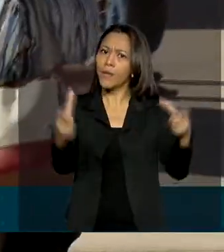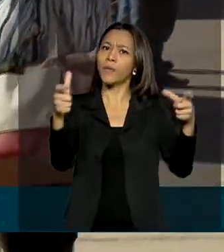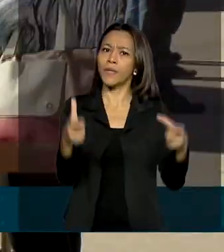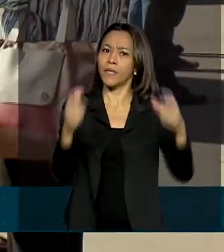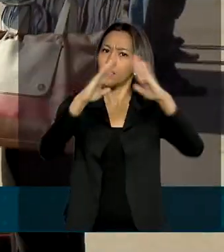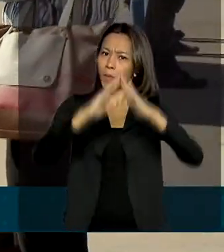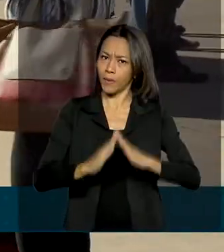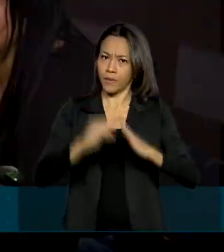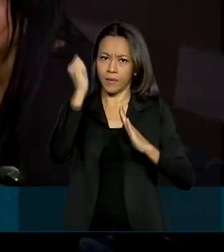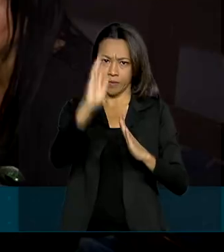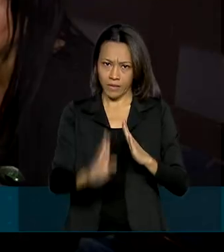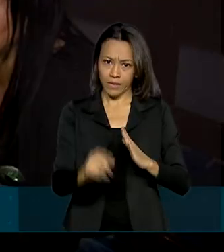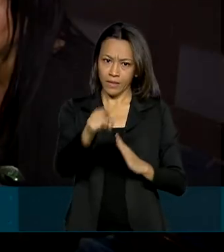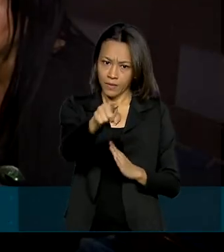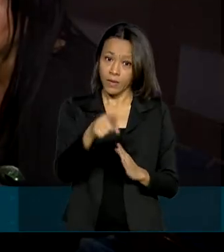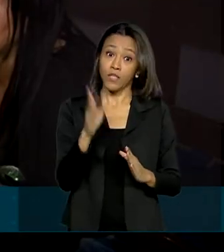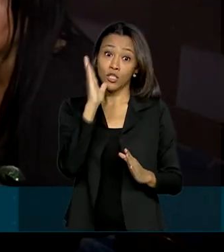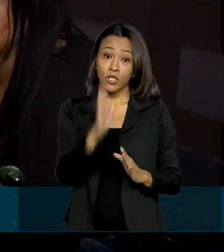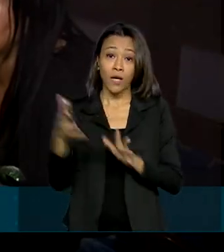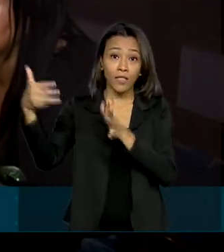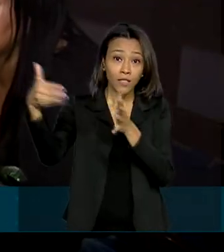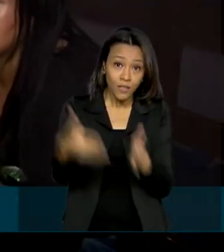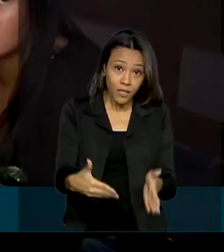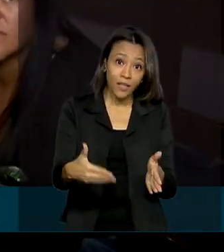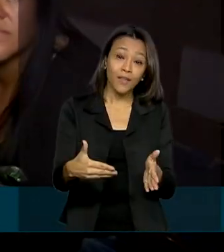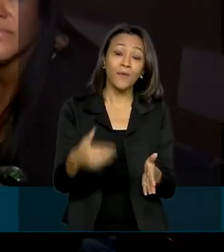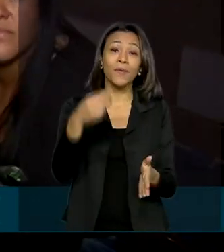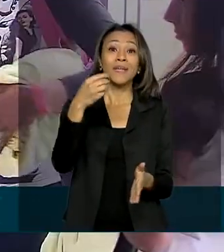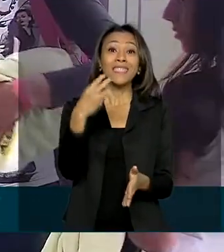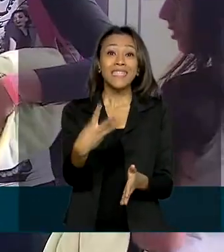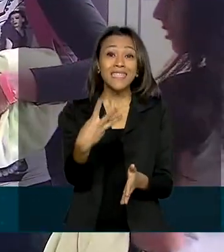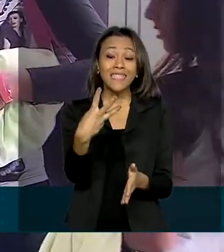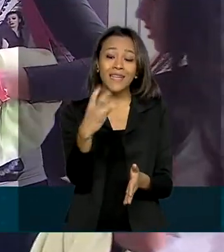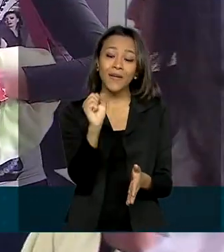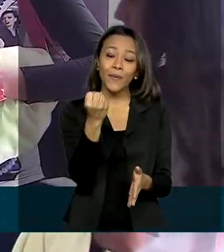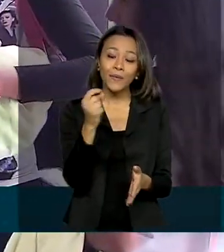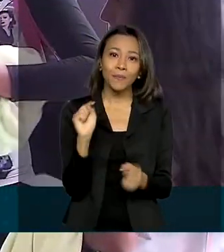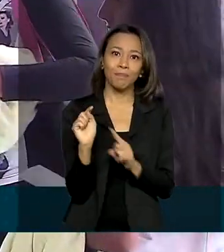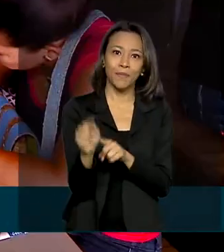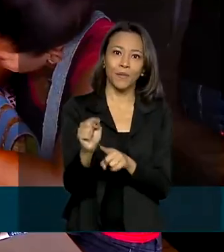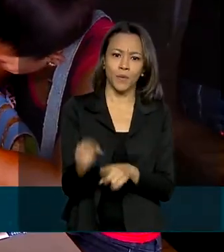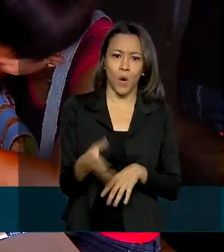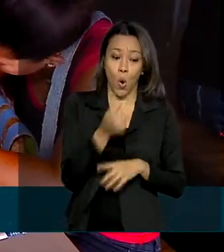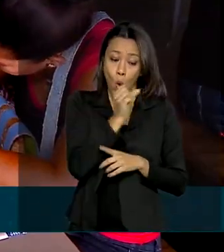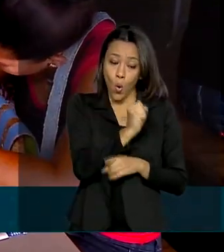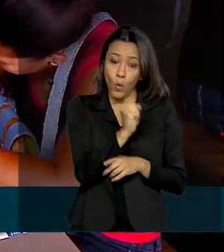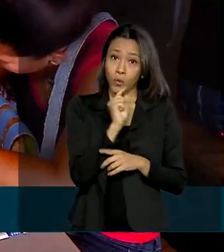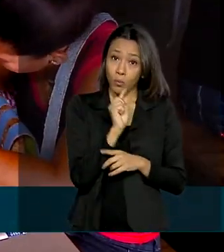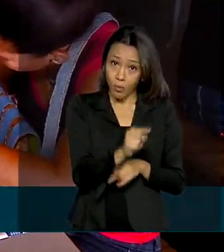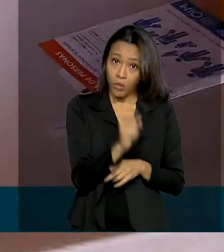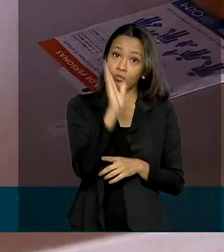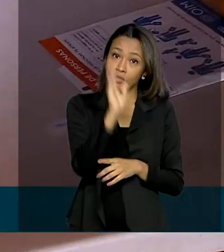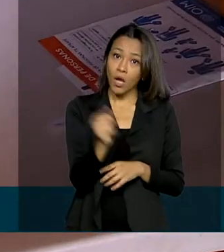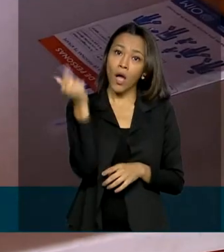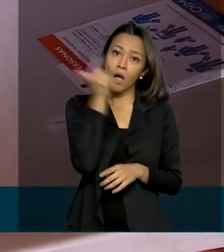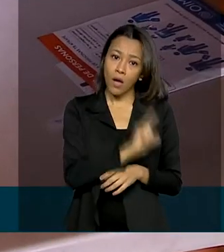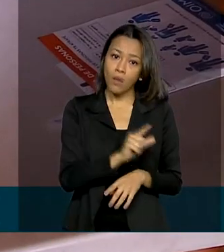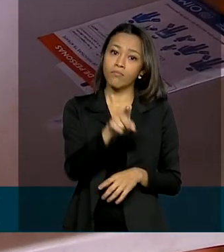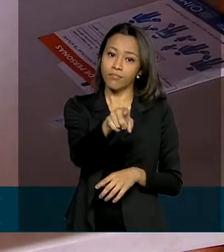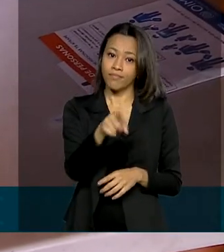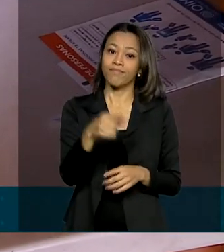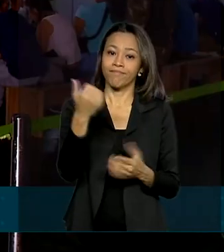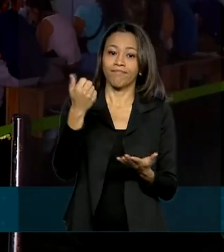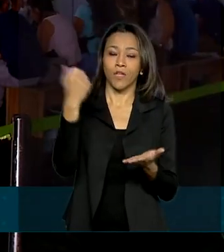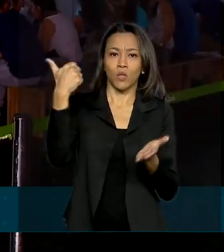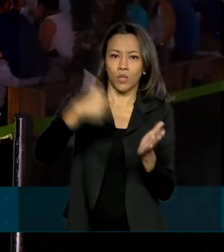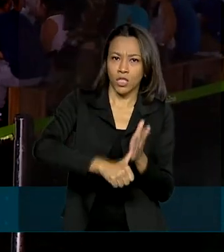refugiados no Brasil, que já chegam a 38 mil. 8 mil deles foram reconhecidos só na última